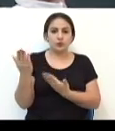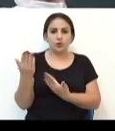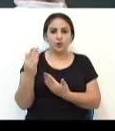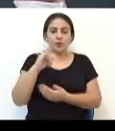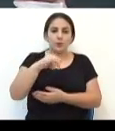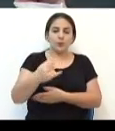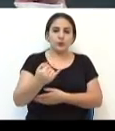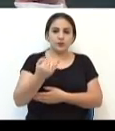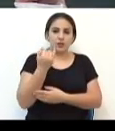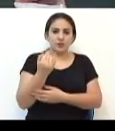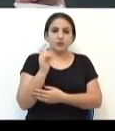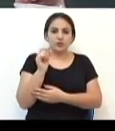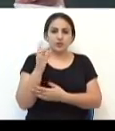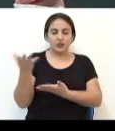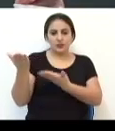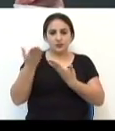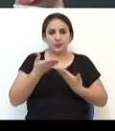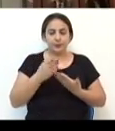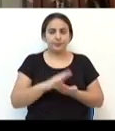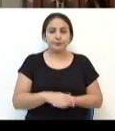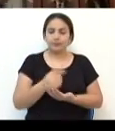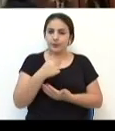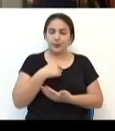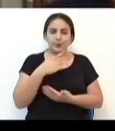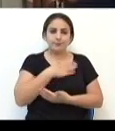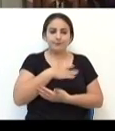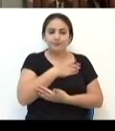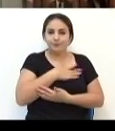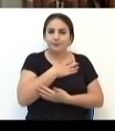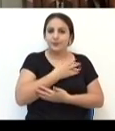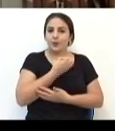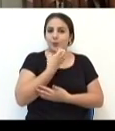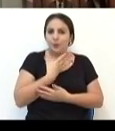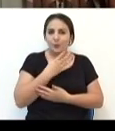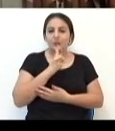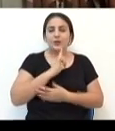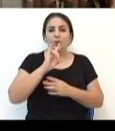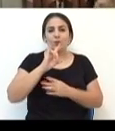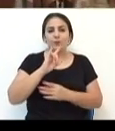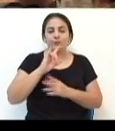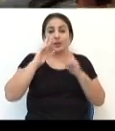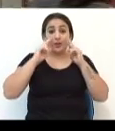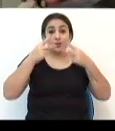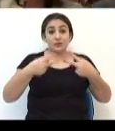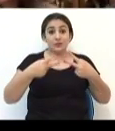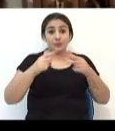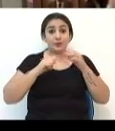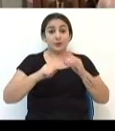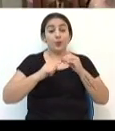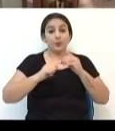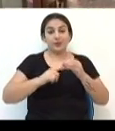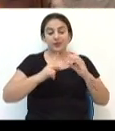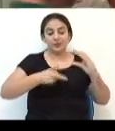as oportunidades que recebeu. Para mim é uma honra, né? Ter um reconhecimento, vindo ainda mais da Câmara Municipal de Vereadores, que